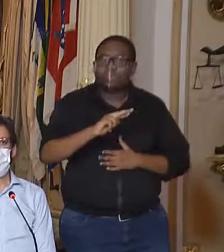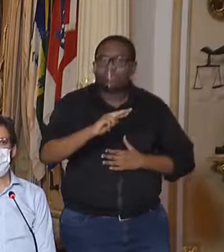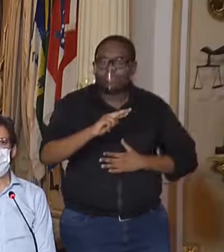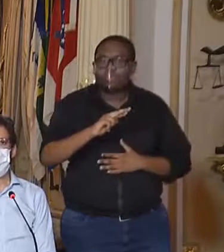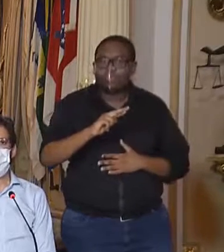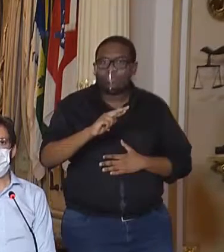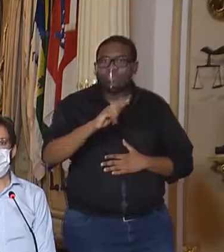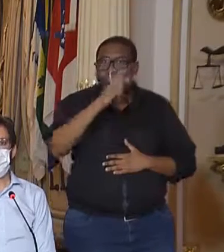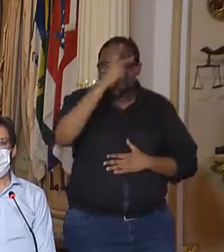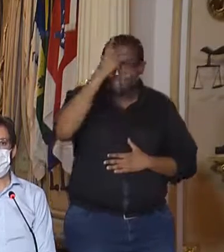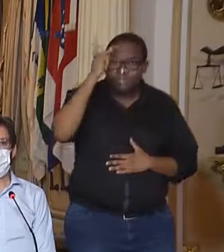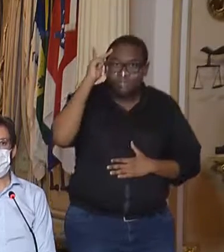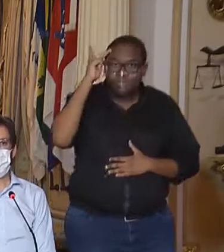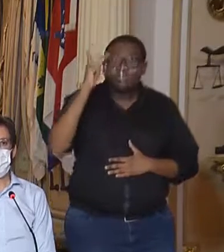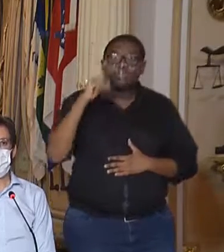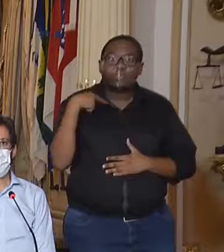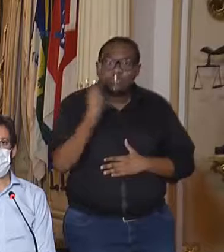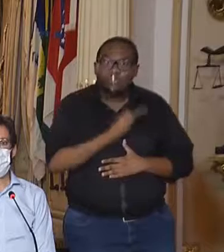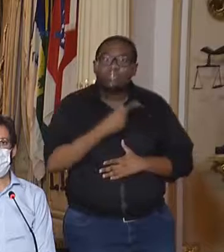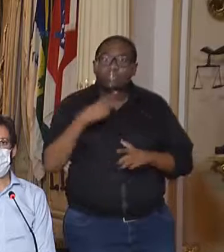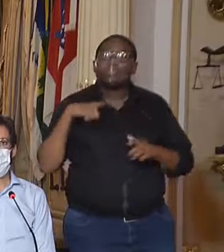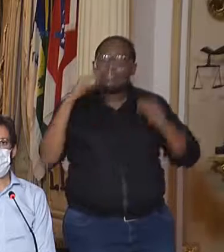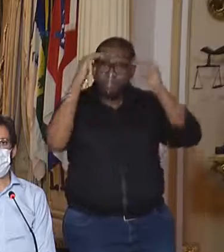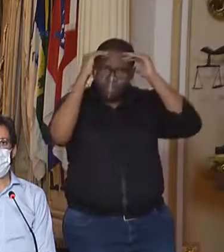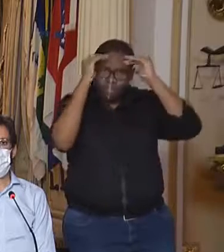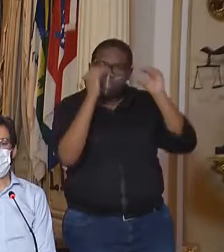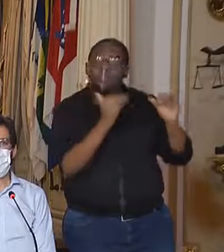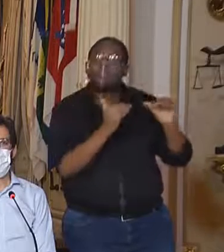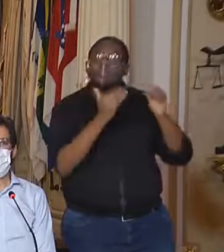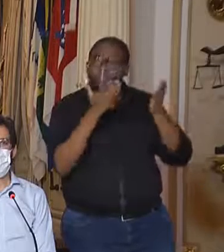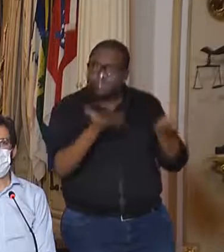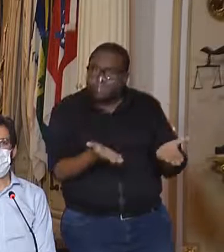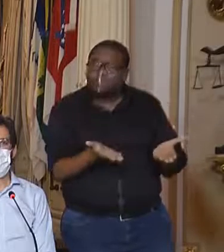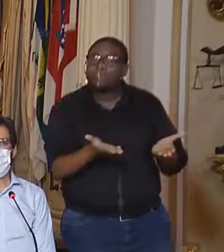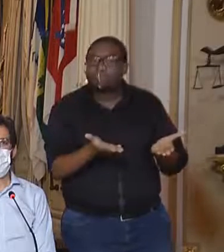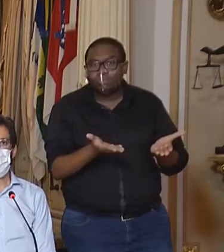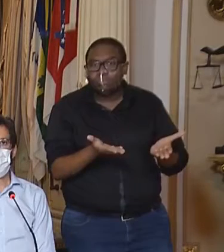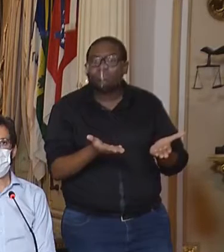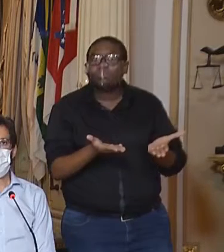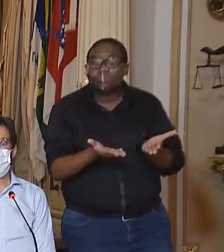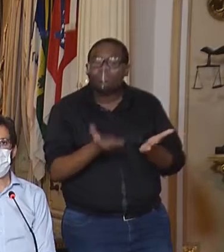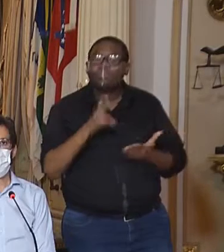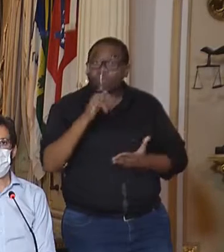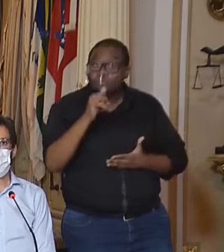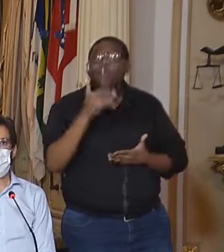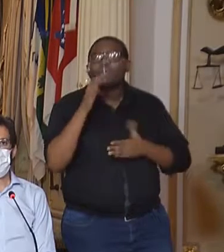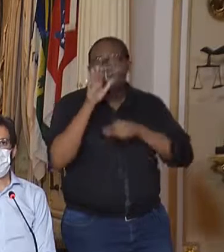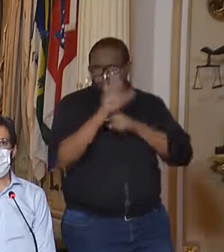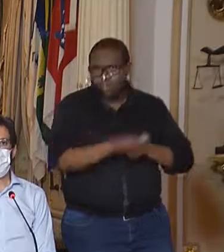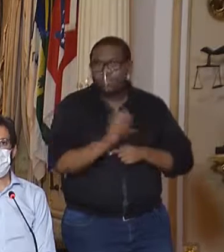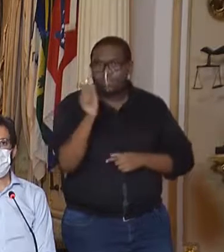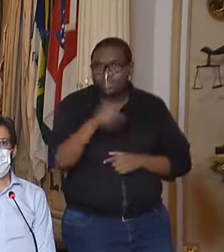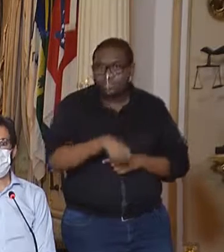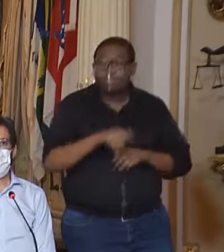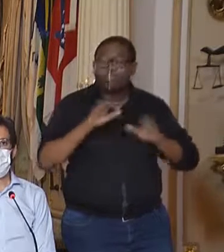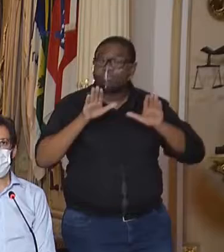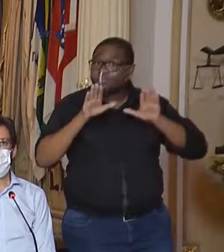pessoas que a gente tem todo o respeito. Então, que tudo isso vai contribuir. Mas,